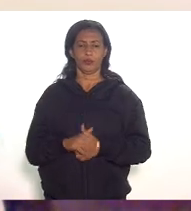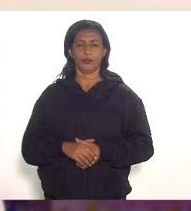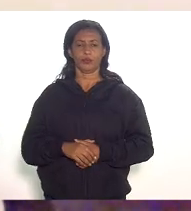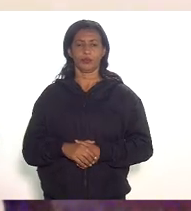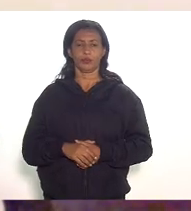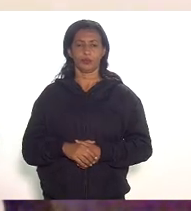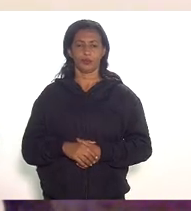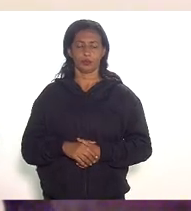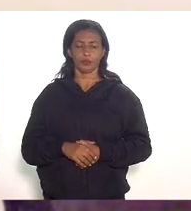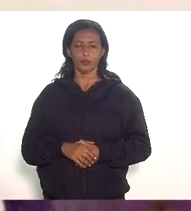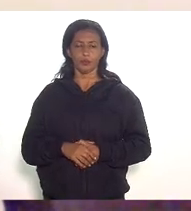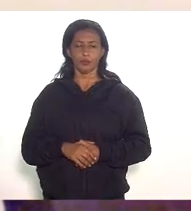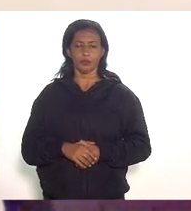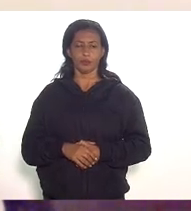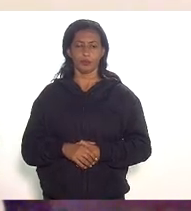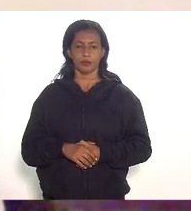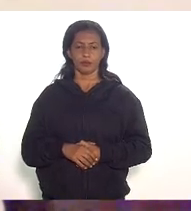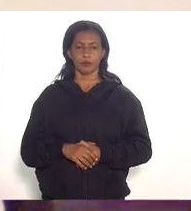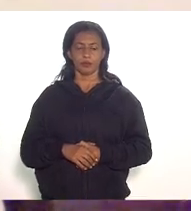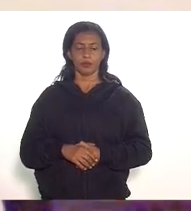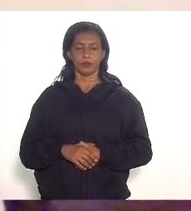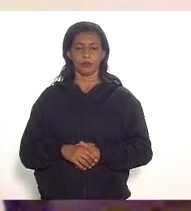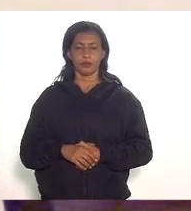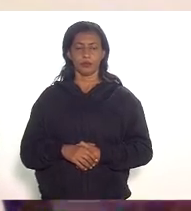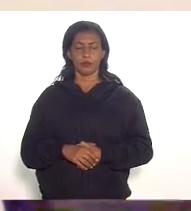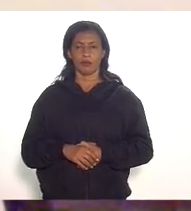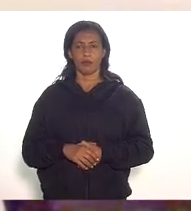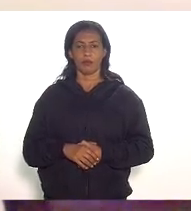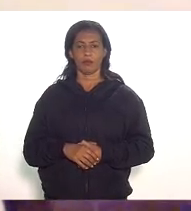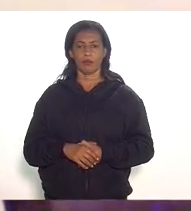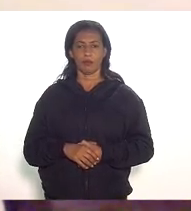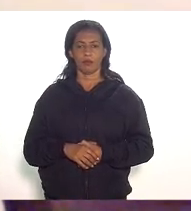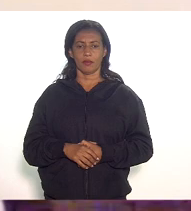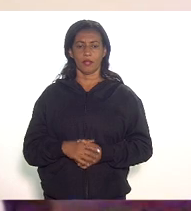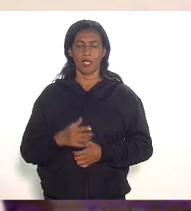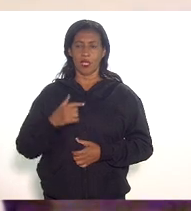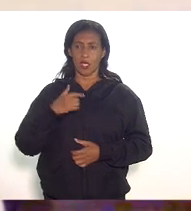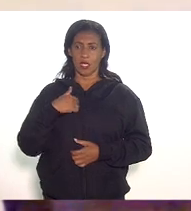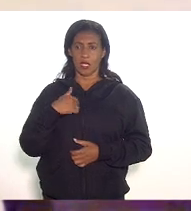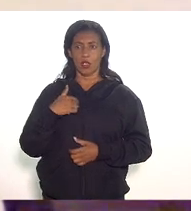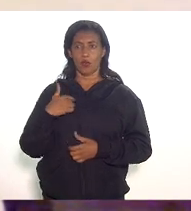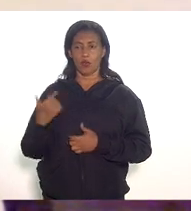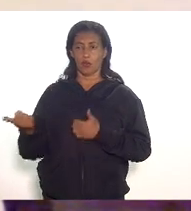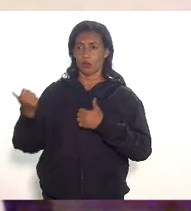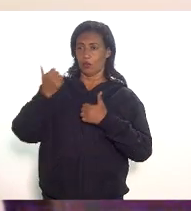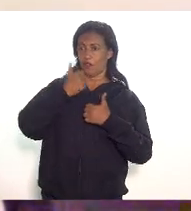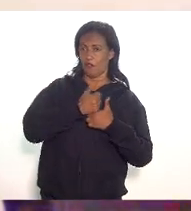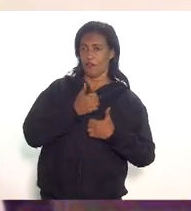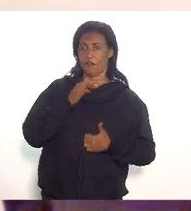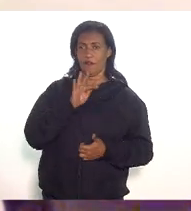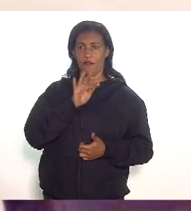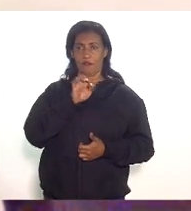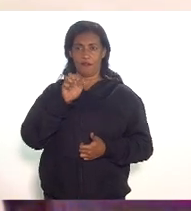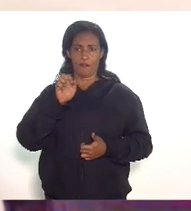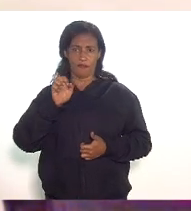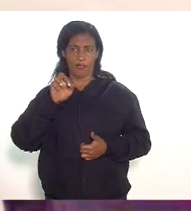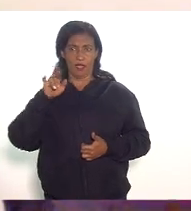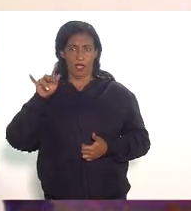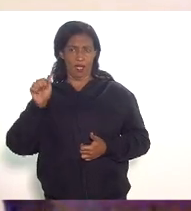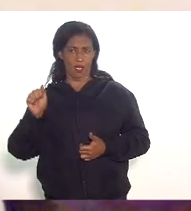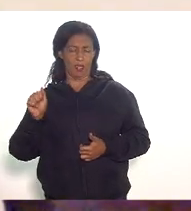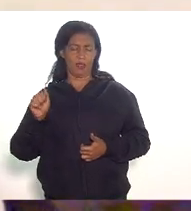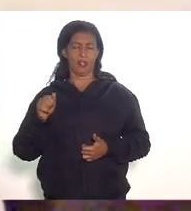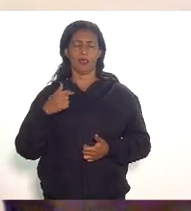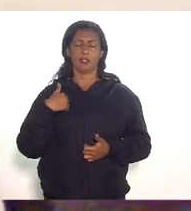e eu vou passar se o permitir depois a palavra para o Ferrari que é o nosso especialista da CEPAS que